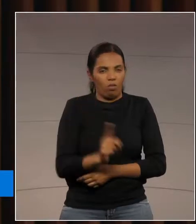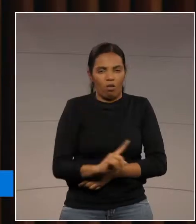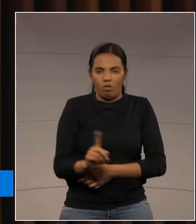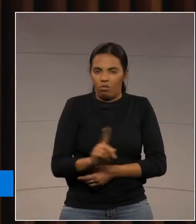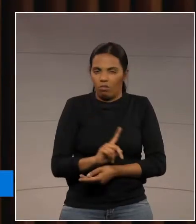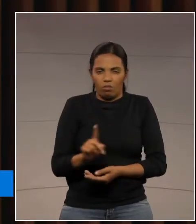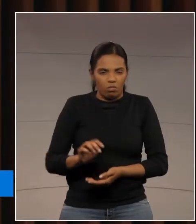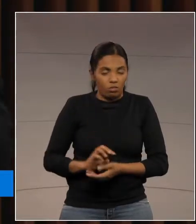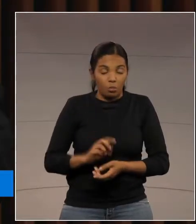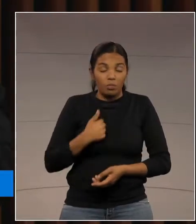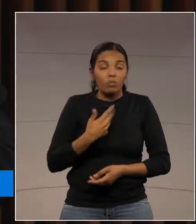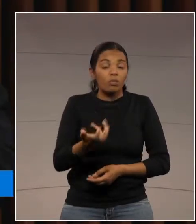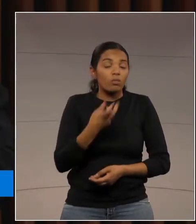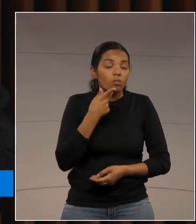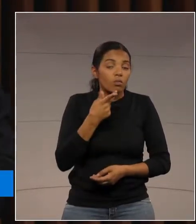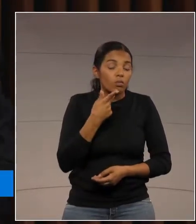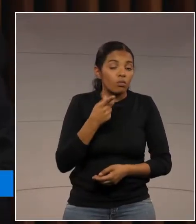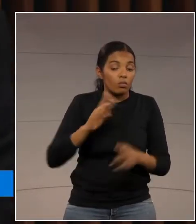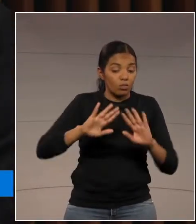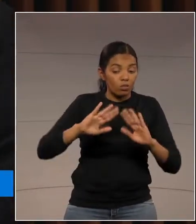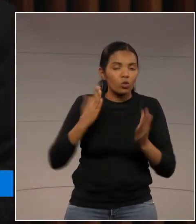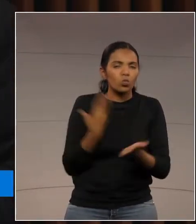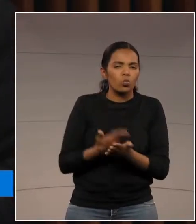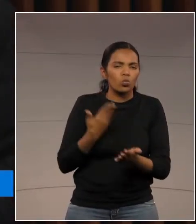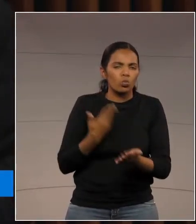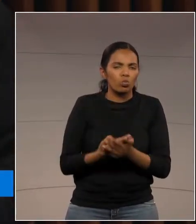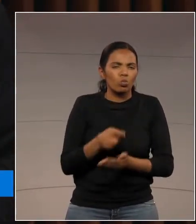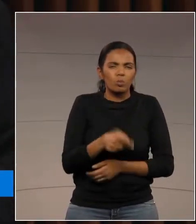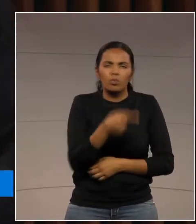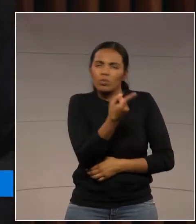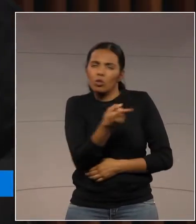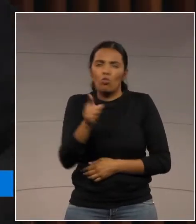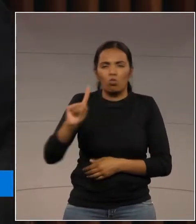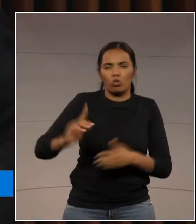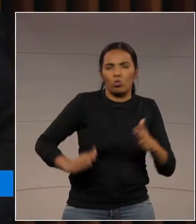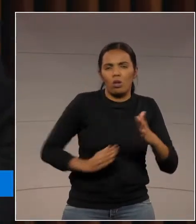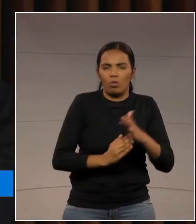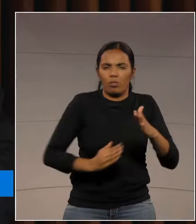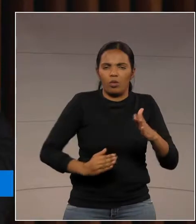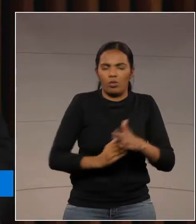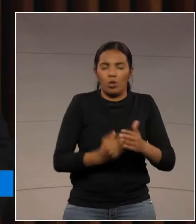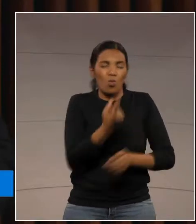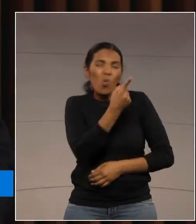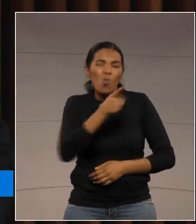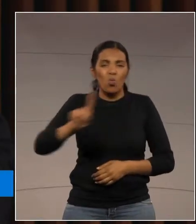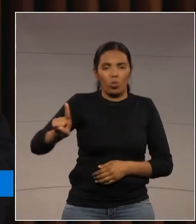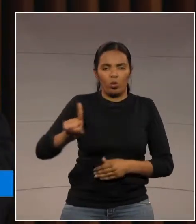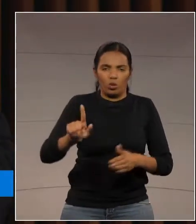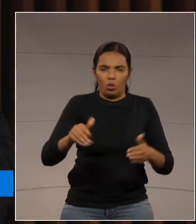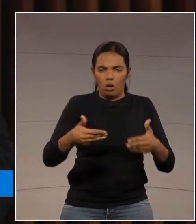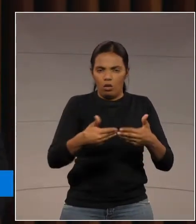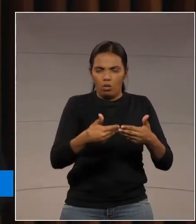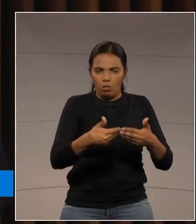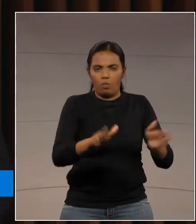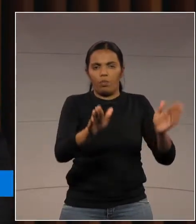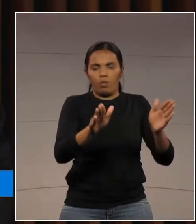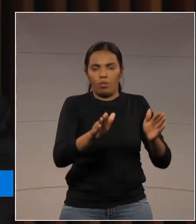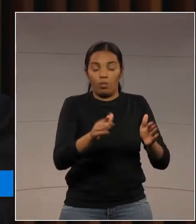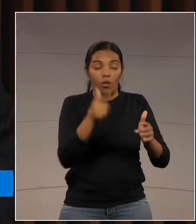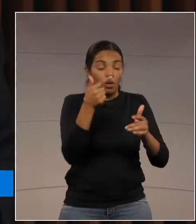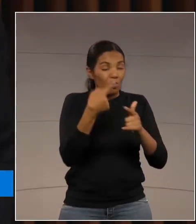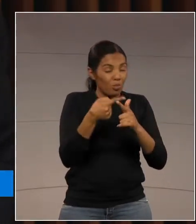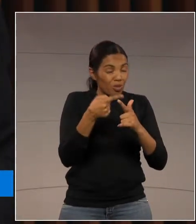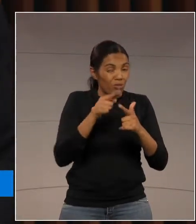que a escola, minha gente, a escola tem sido a última fronteira, a última fronteira do problema